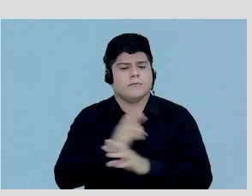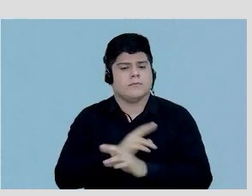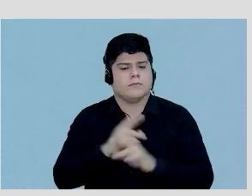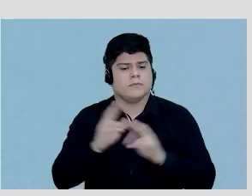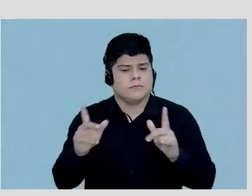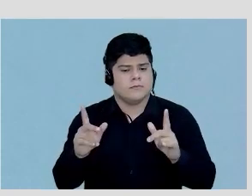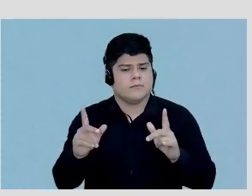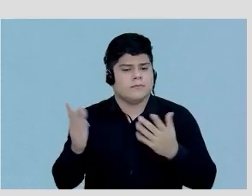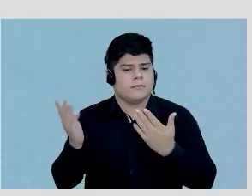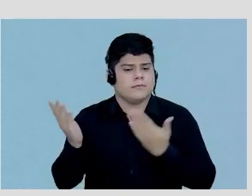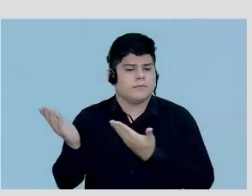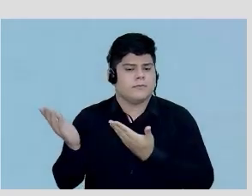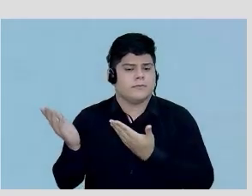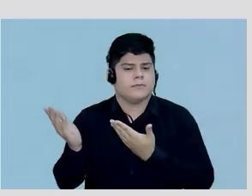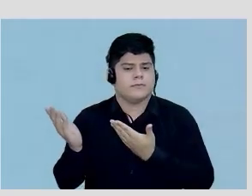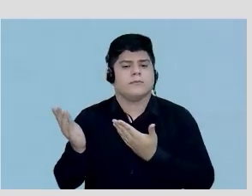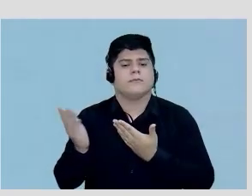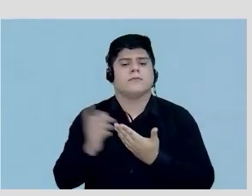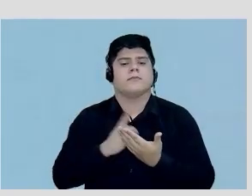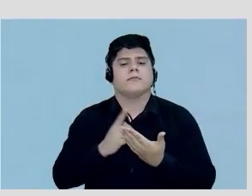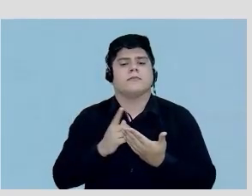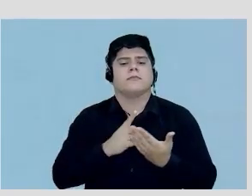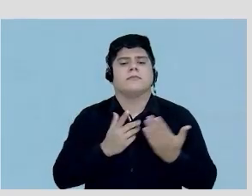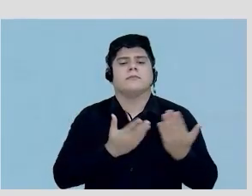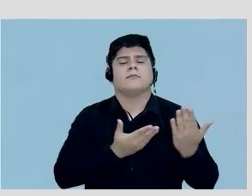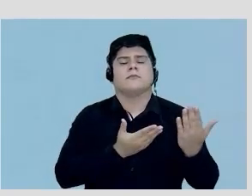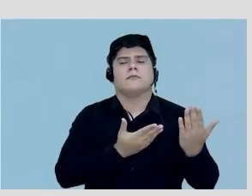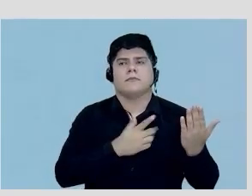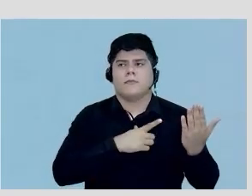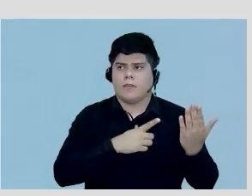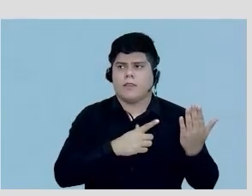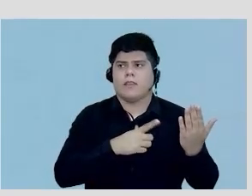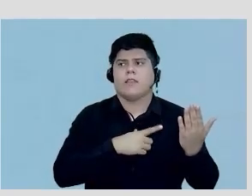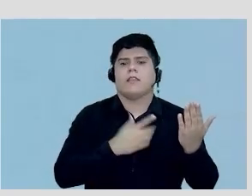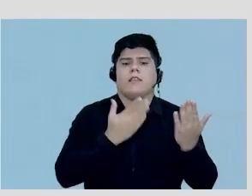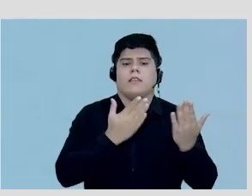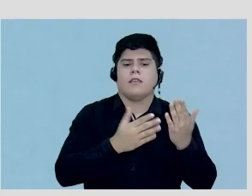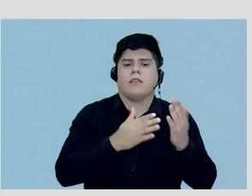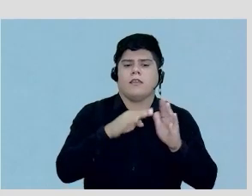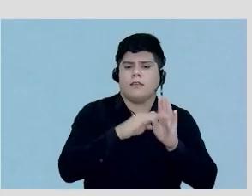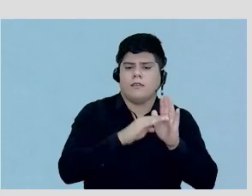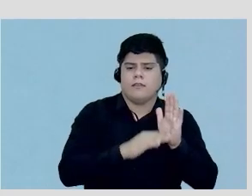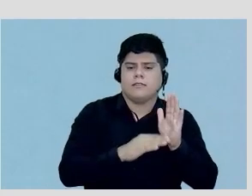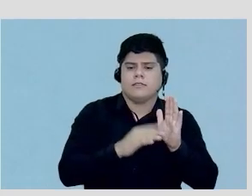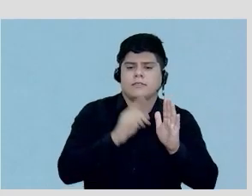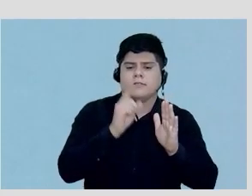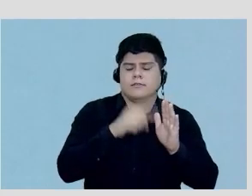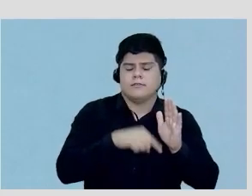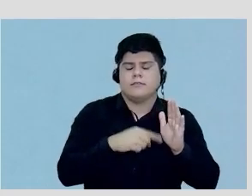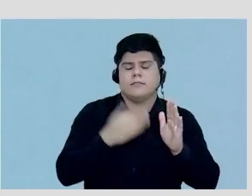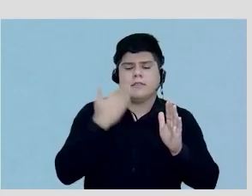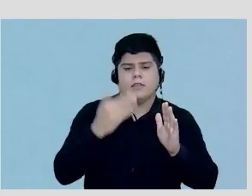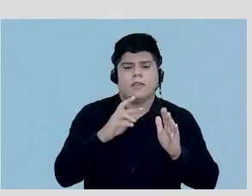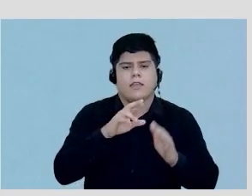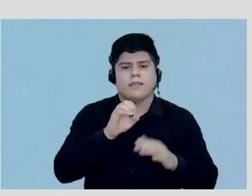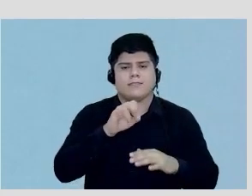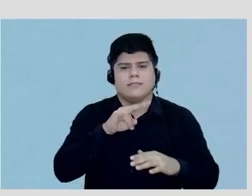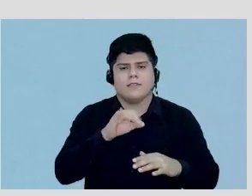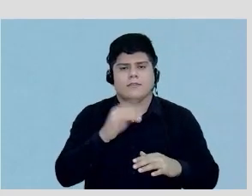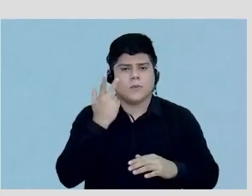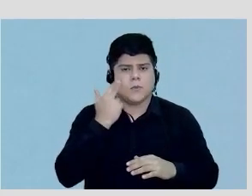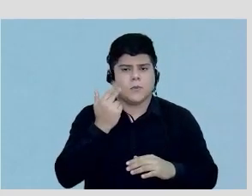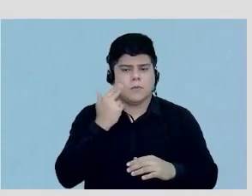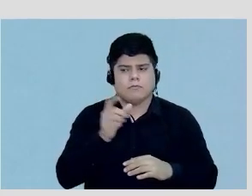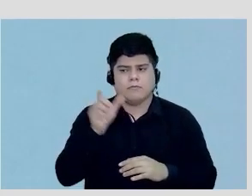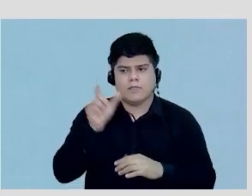dos eventos nos pacientes que têm reserva de fluxo normal então não fez diferença o paciente